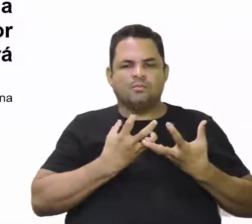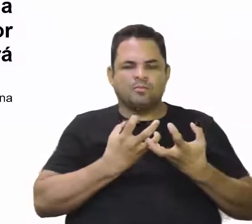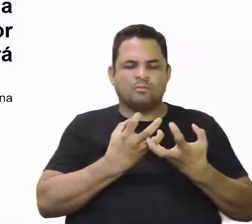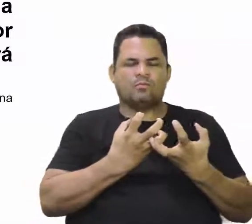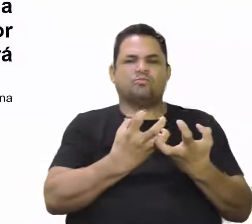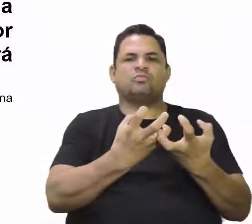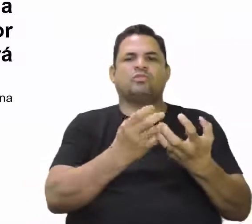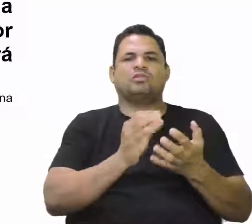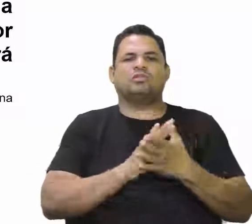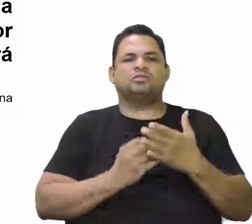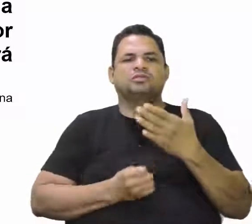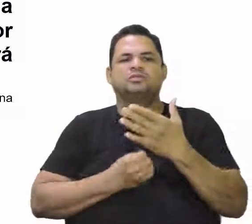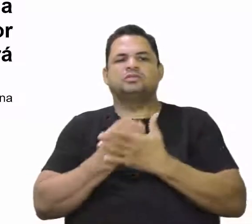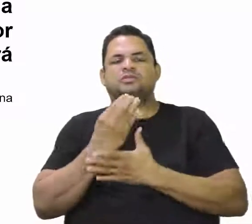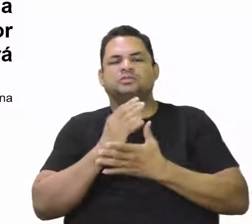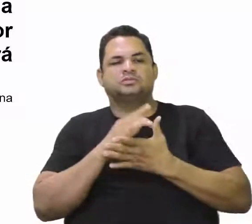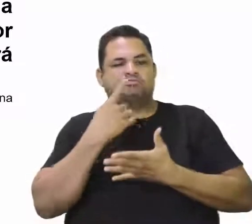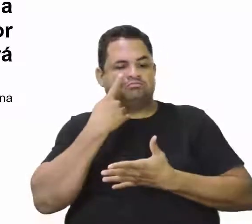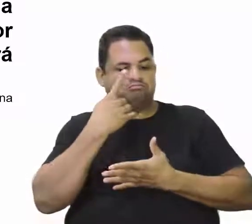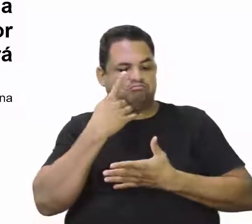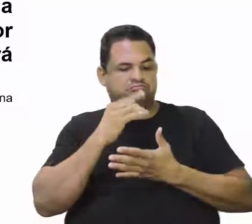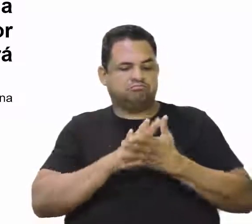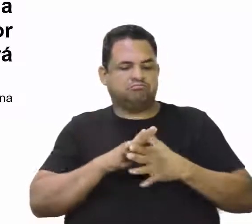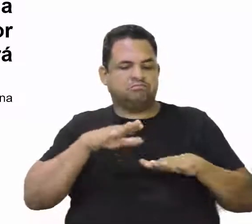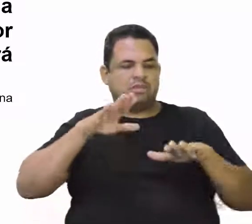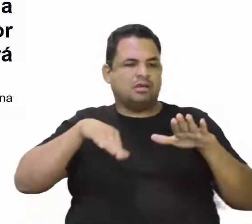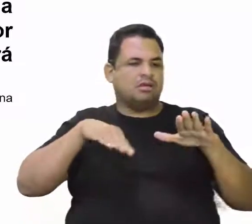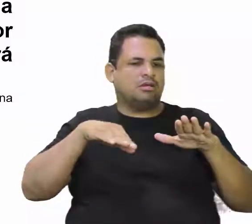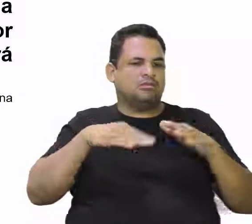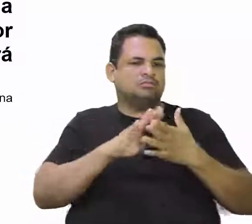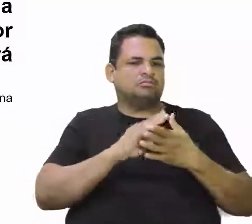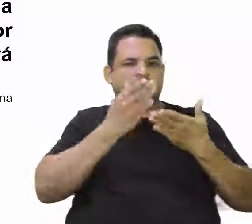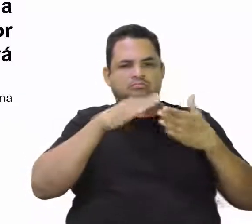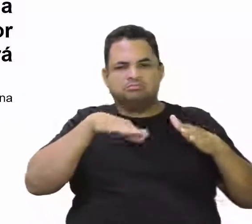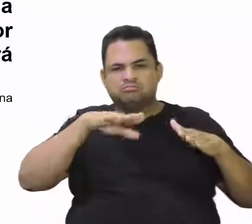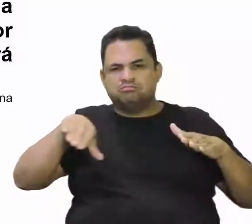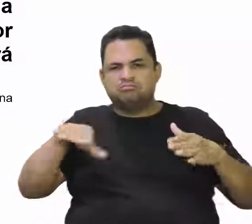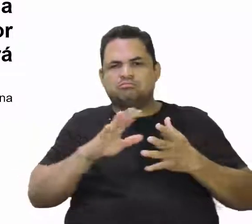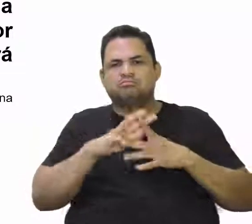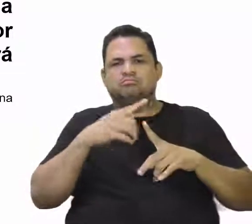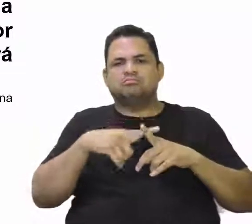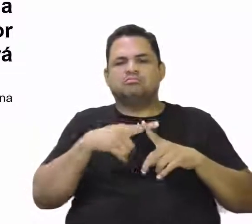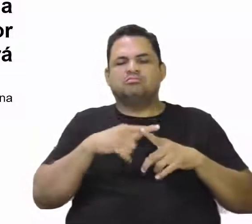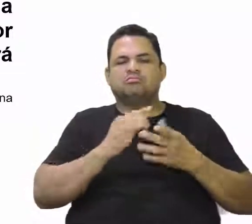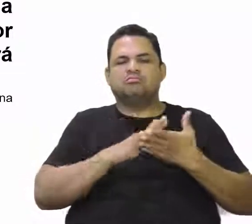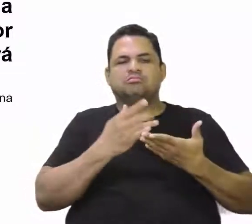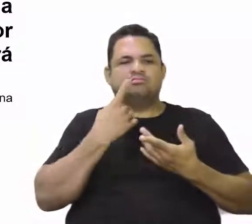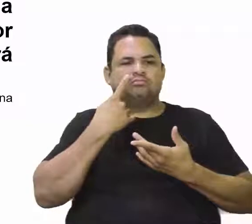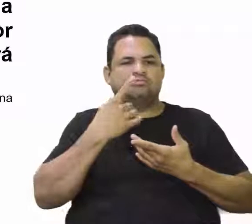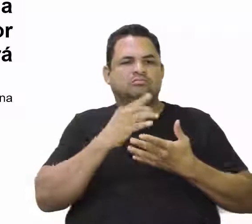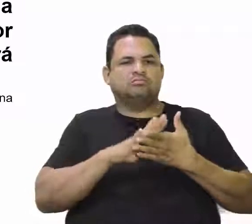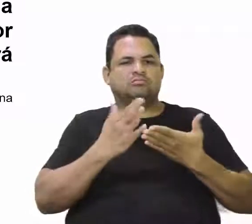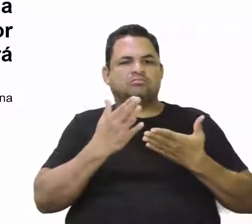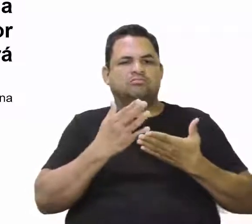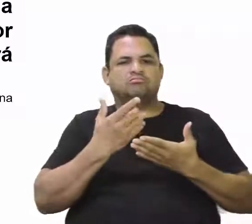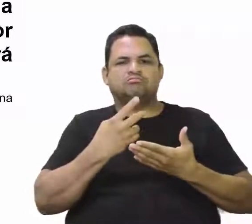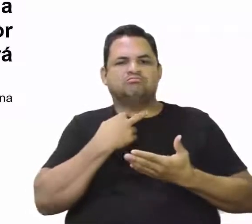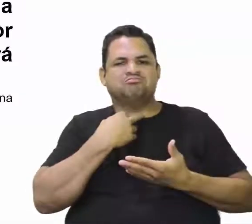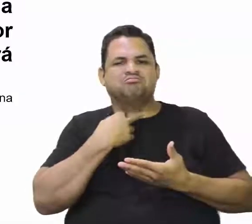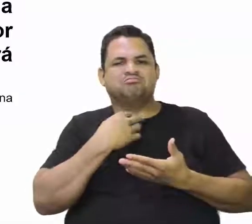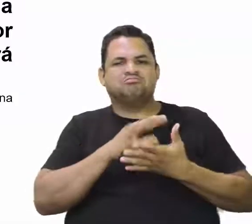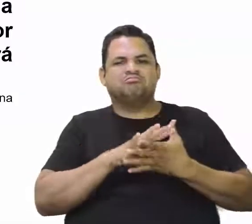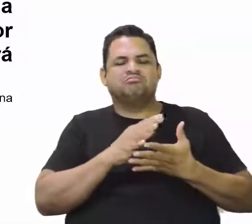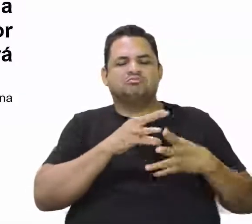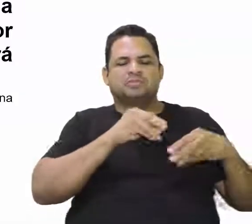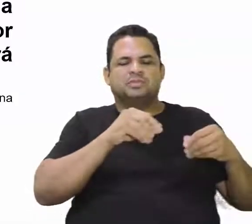Pelo sertão, nos pareceu vista do mar, muito grande. Porque, ao estender os olhos, não podíamos ver senão